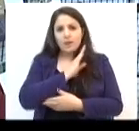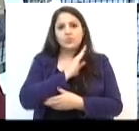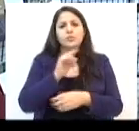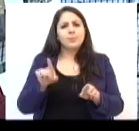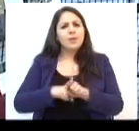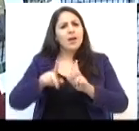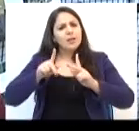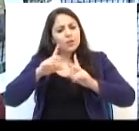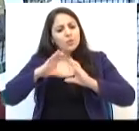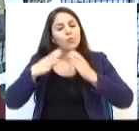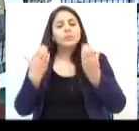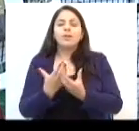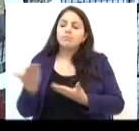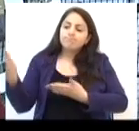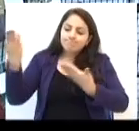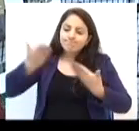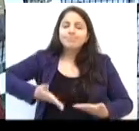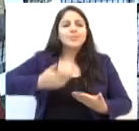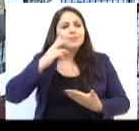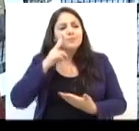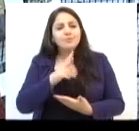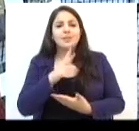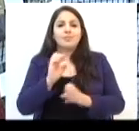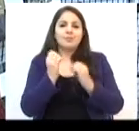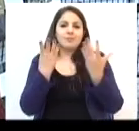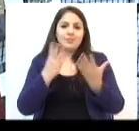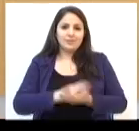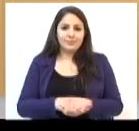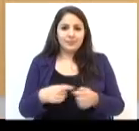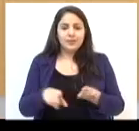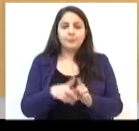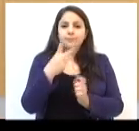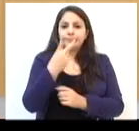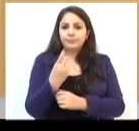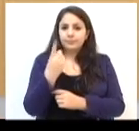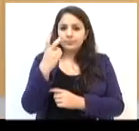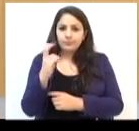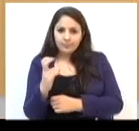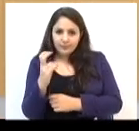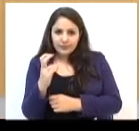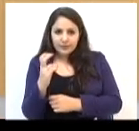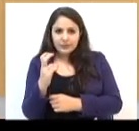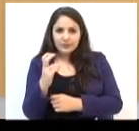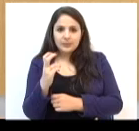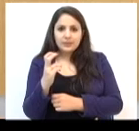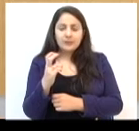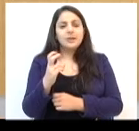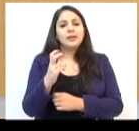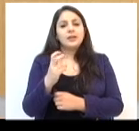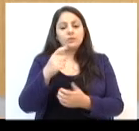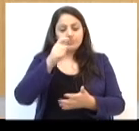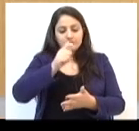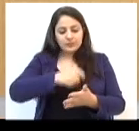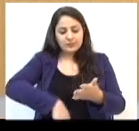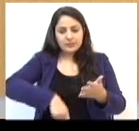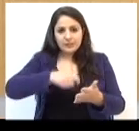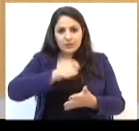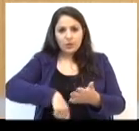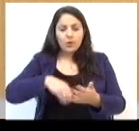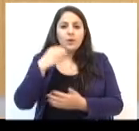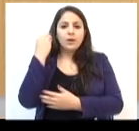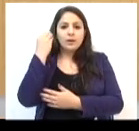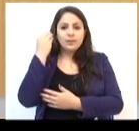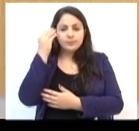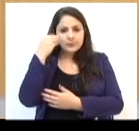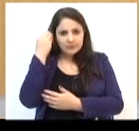prestigiar realmente esse evento. É para a população que a gente está fazendo. Em 2015, o patrono da feira é o escritor e